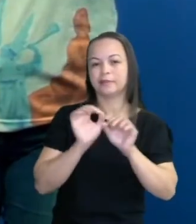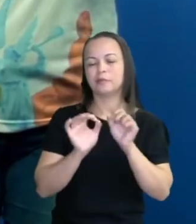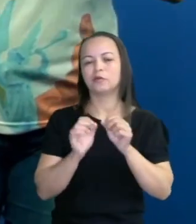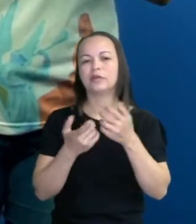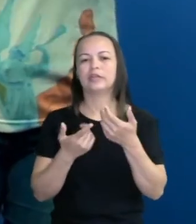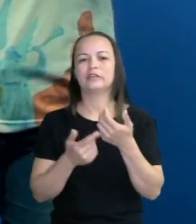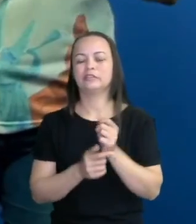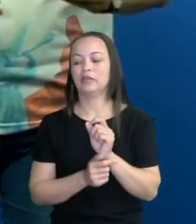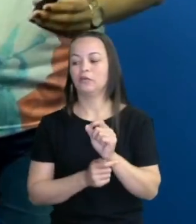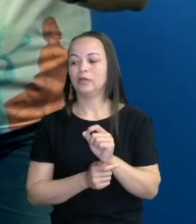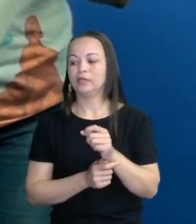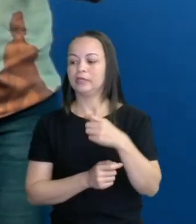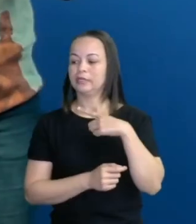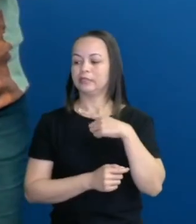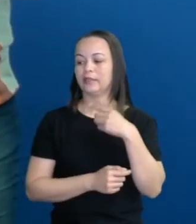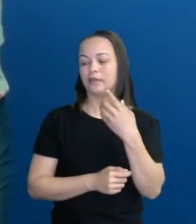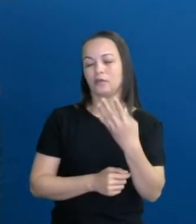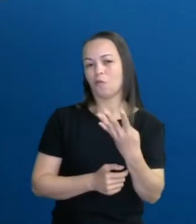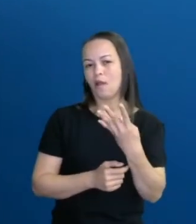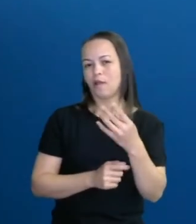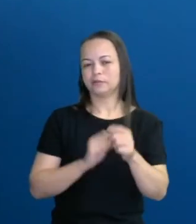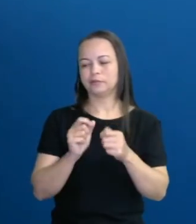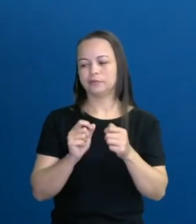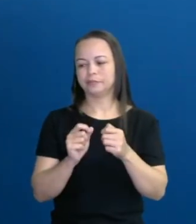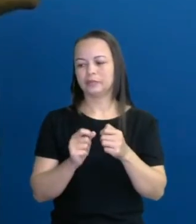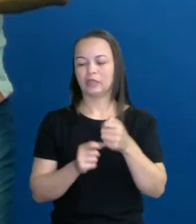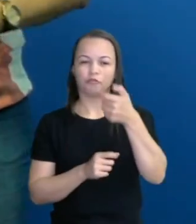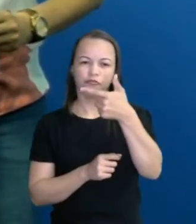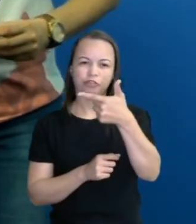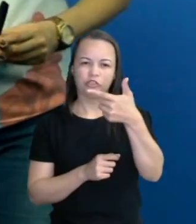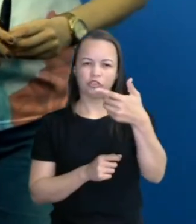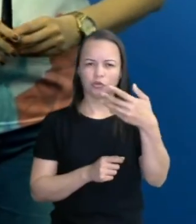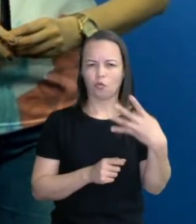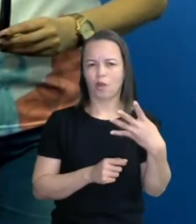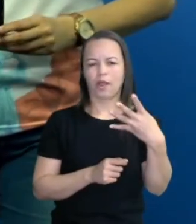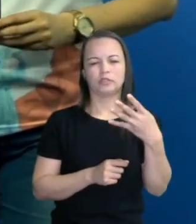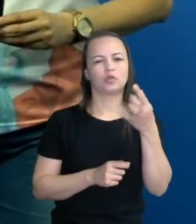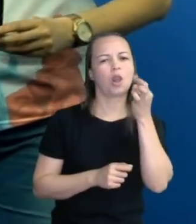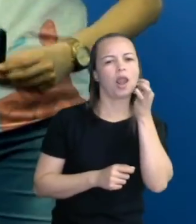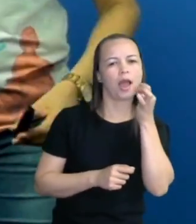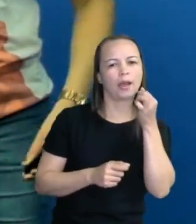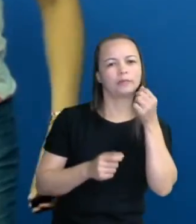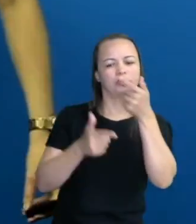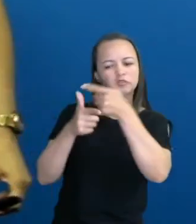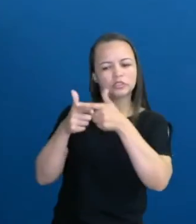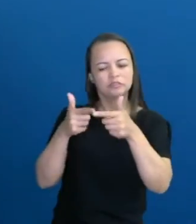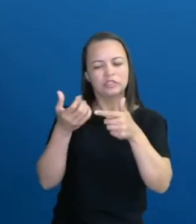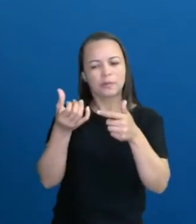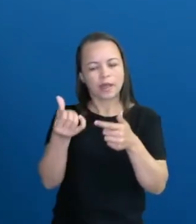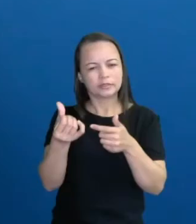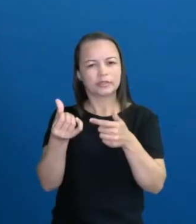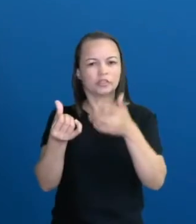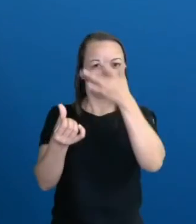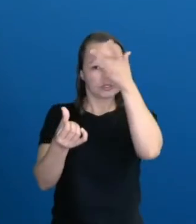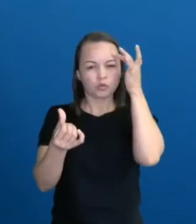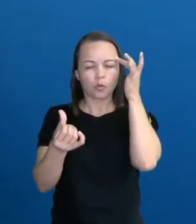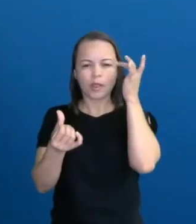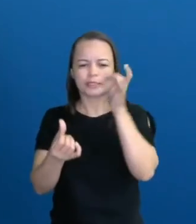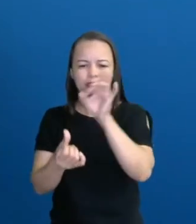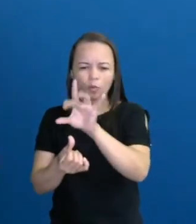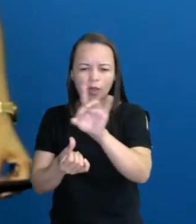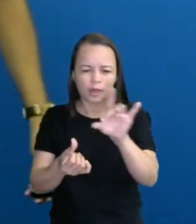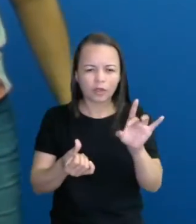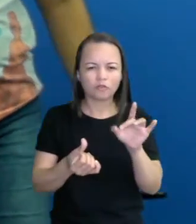4. Vamos dizer que a gente tenha 24 lápis. Vou dividir para 6 pessoas. Então, cada um vai receber 4. Mas eu poderia dividir 2 por